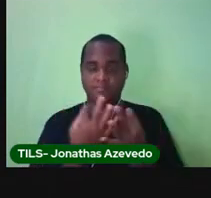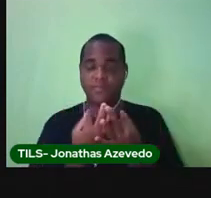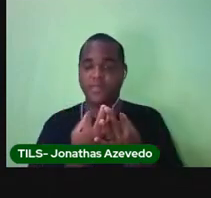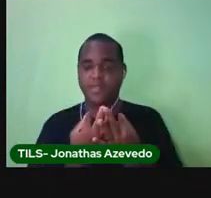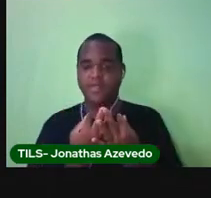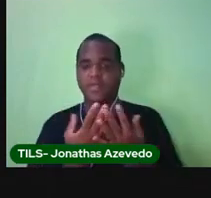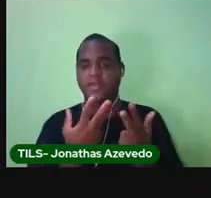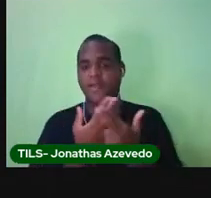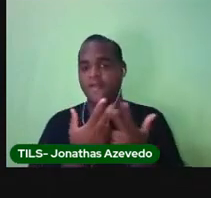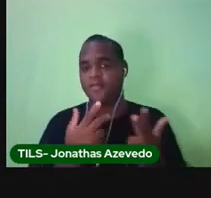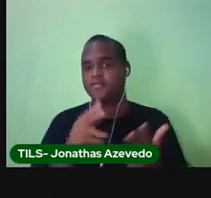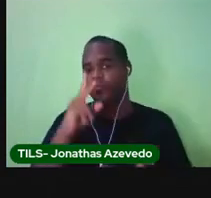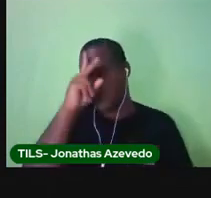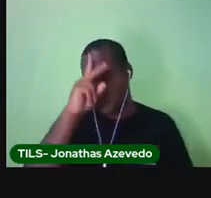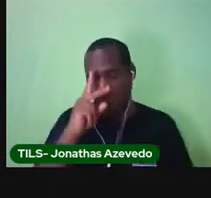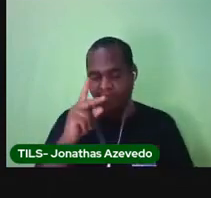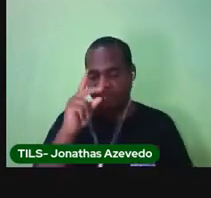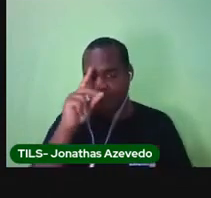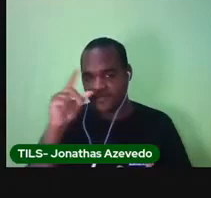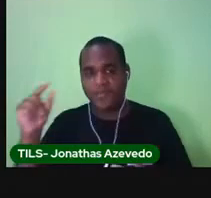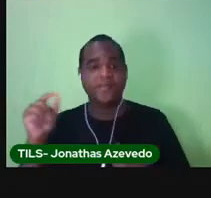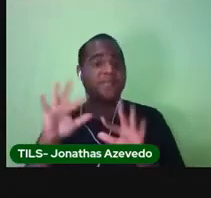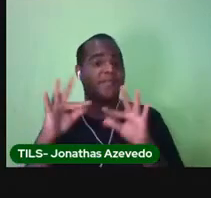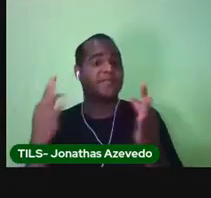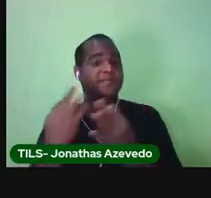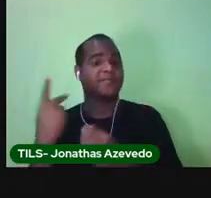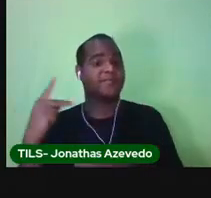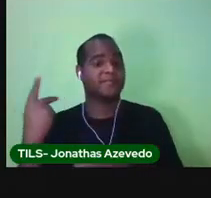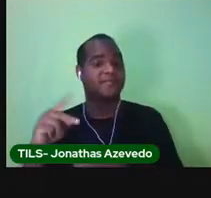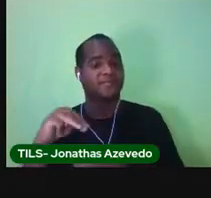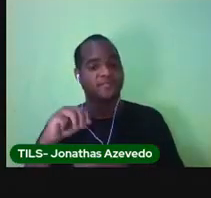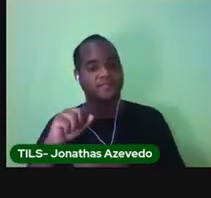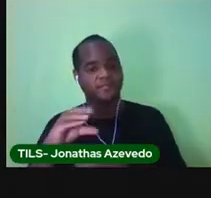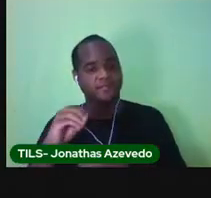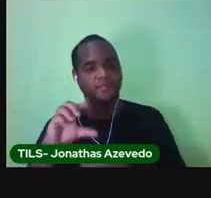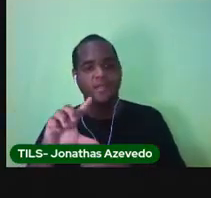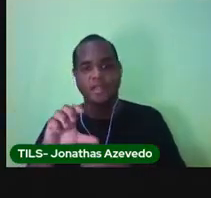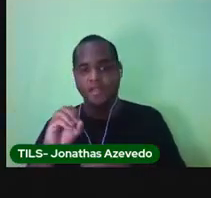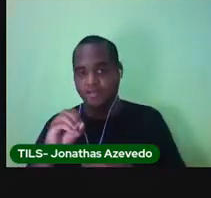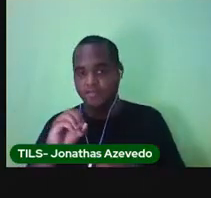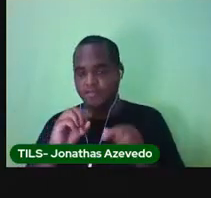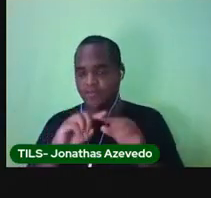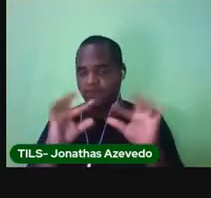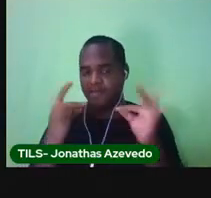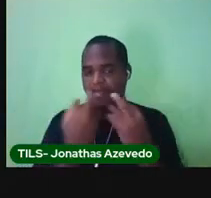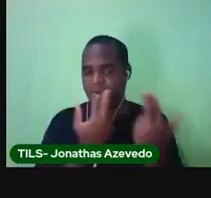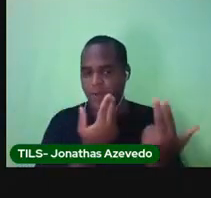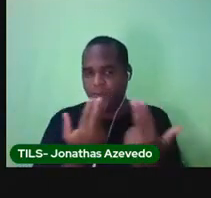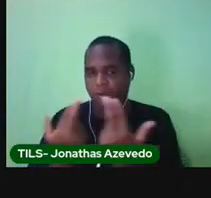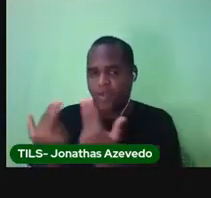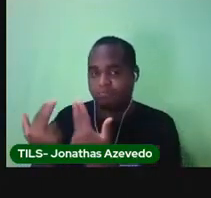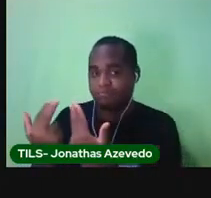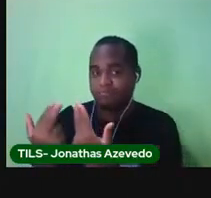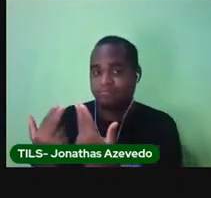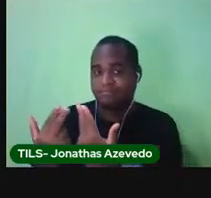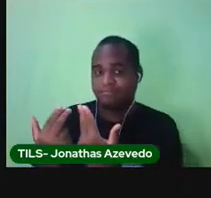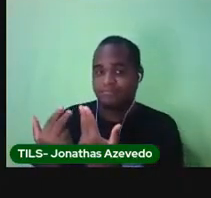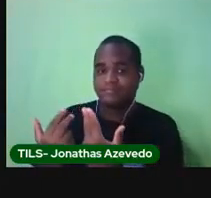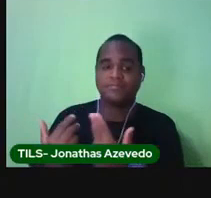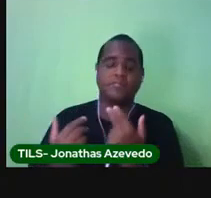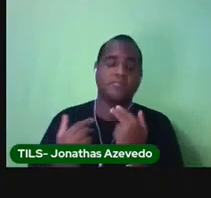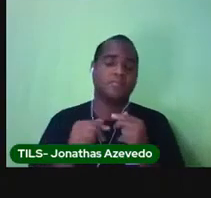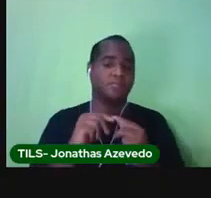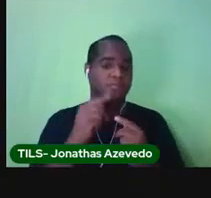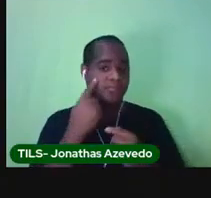conhecido a história da família do Marcelo, você acha que todas as famílias são iguais? Tem a